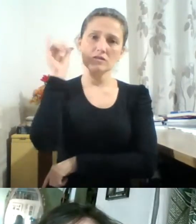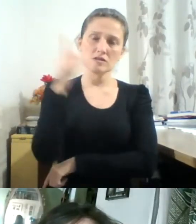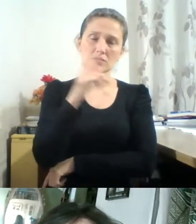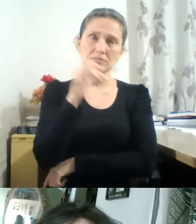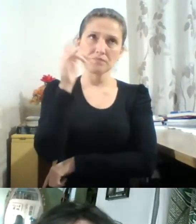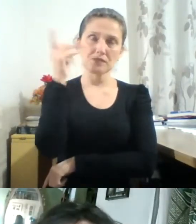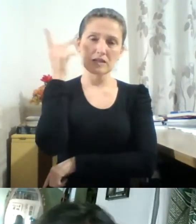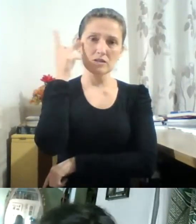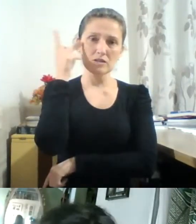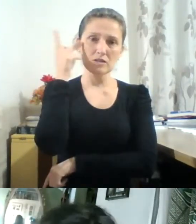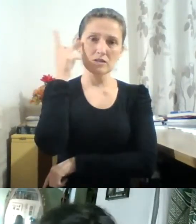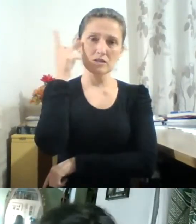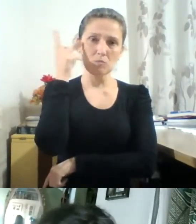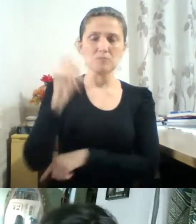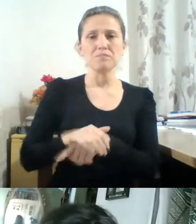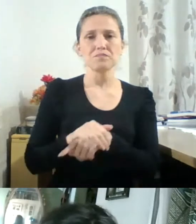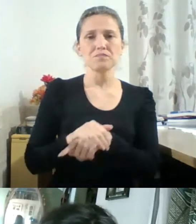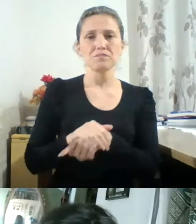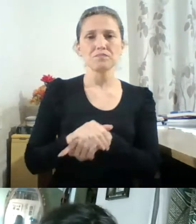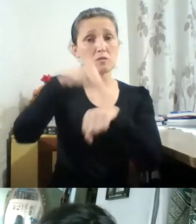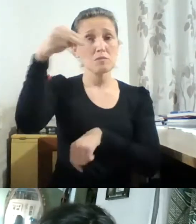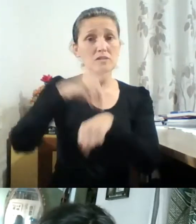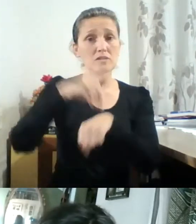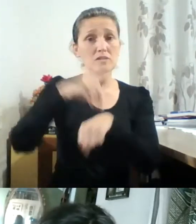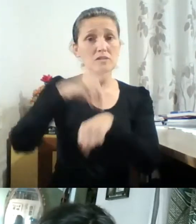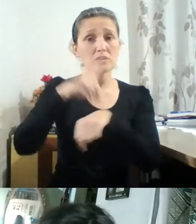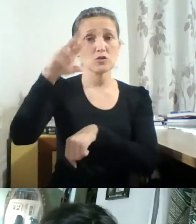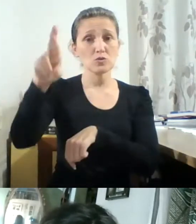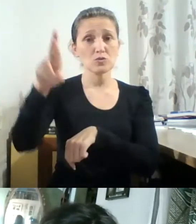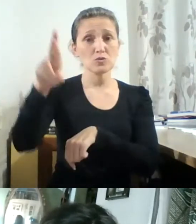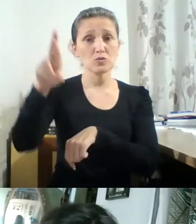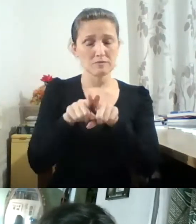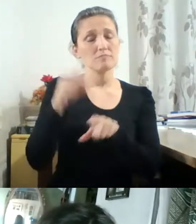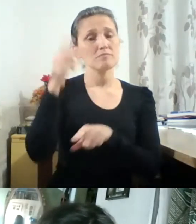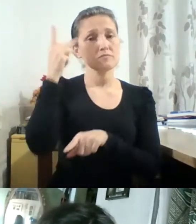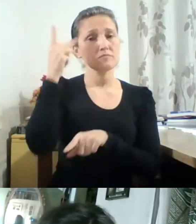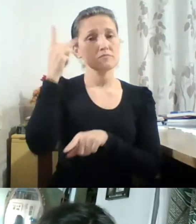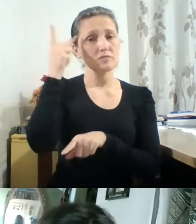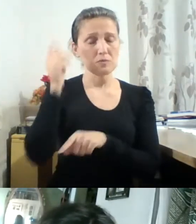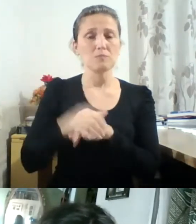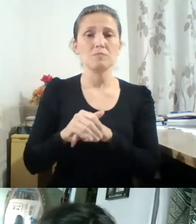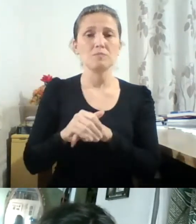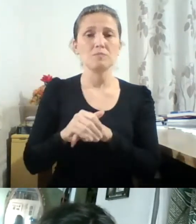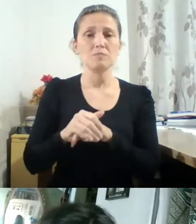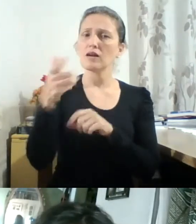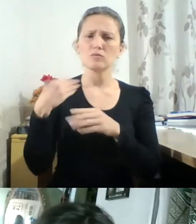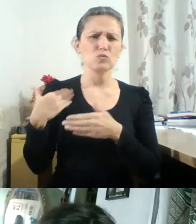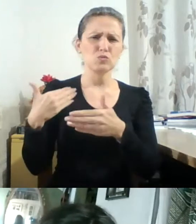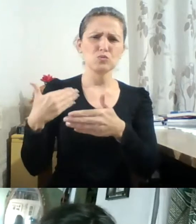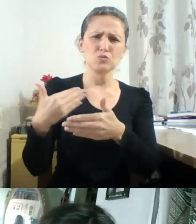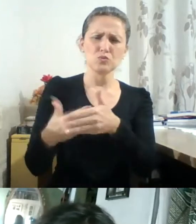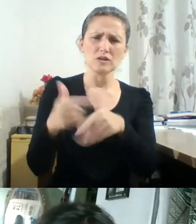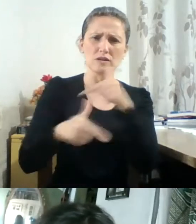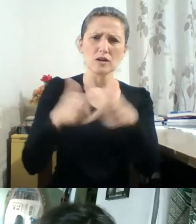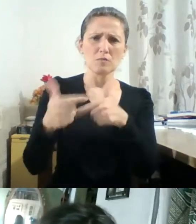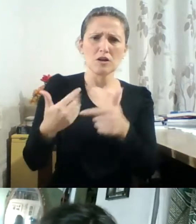Política de São Paulo. Paralelamente, a sua carreira profissional, acadêmica e artística, dedicou-se desde cedo